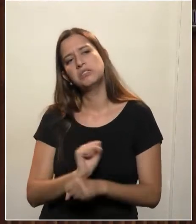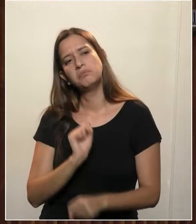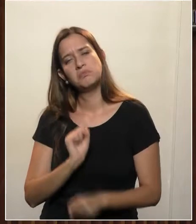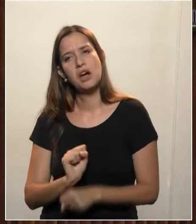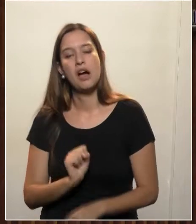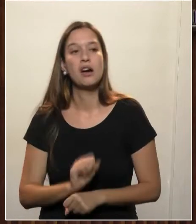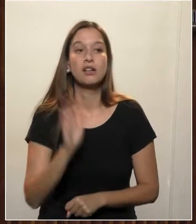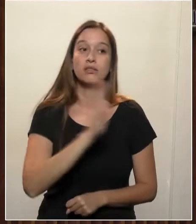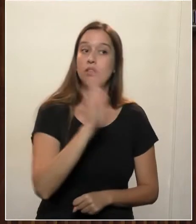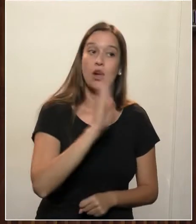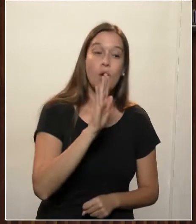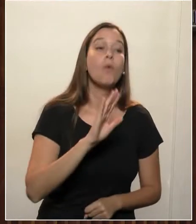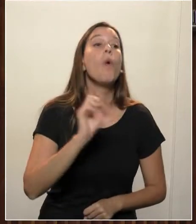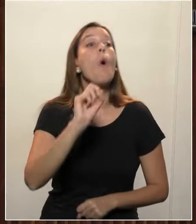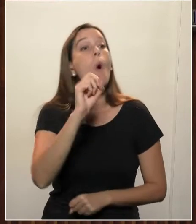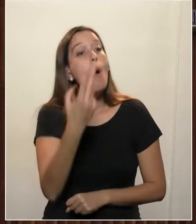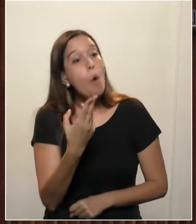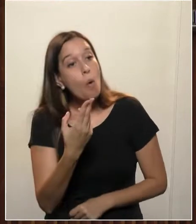ter infecção,